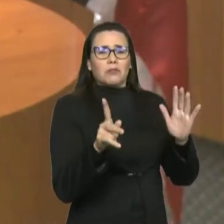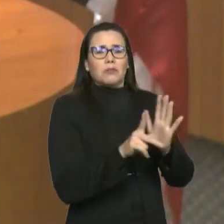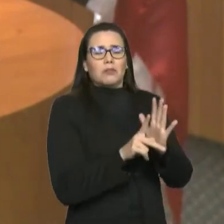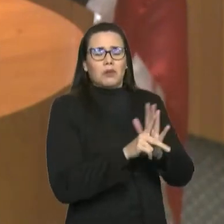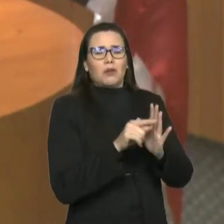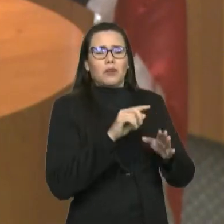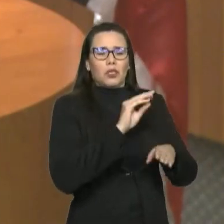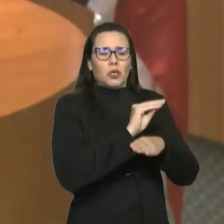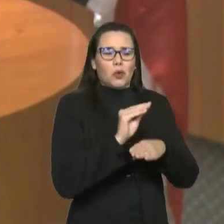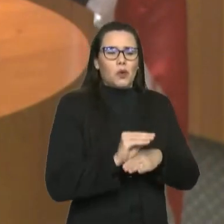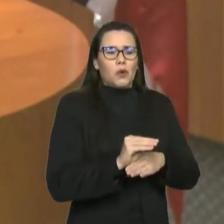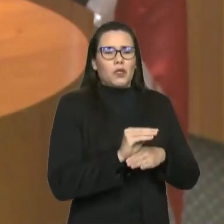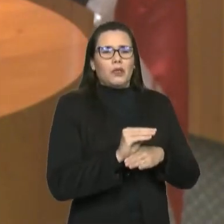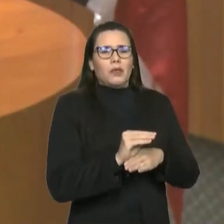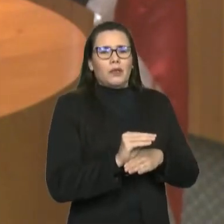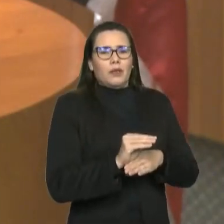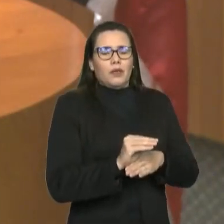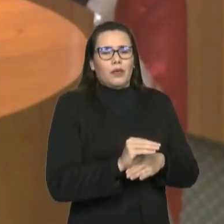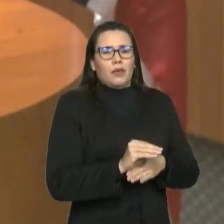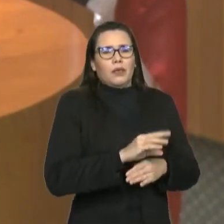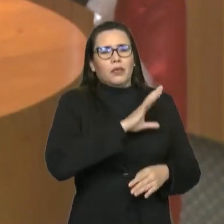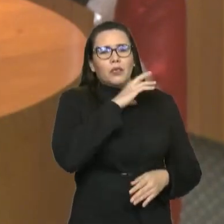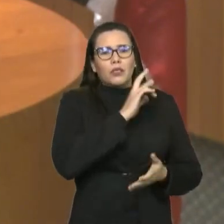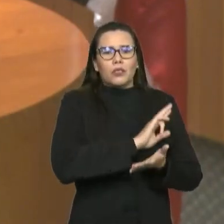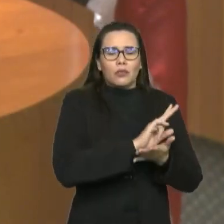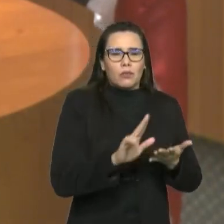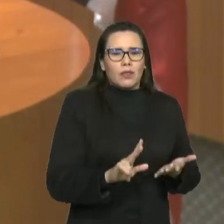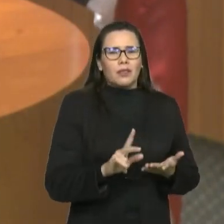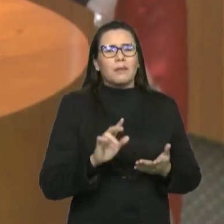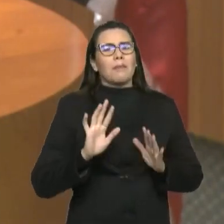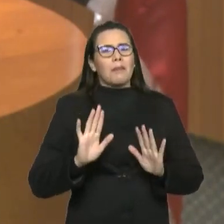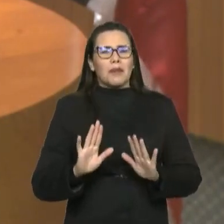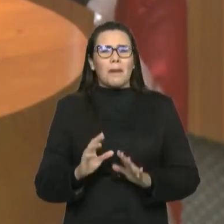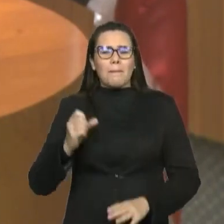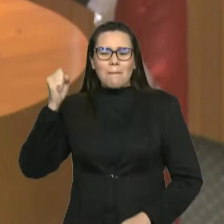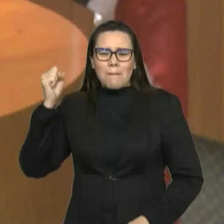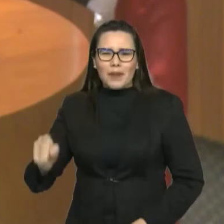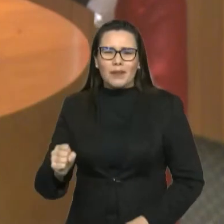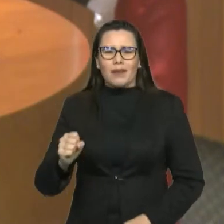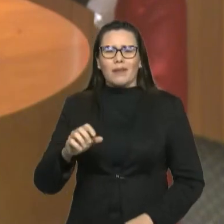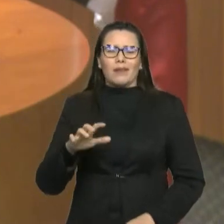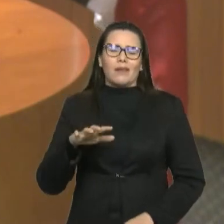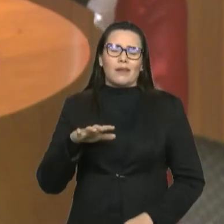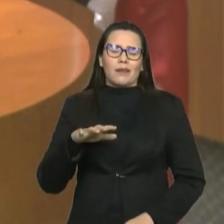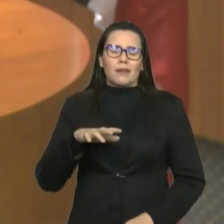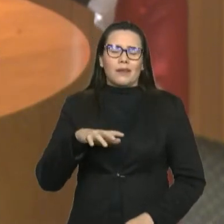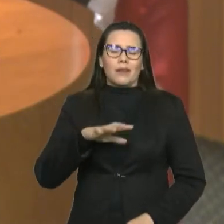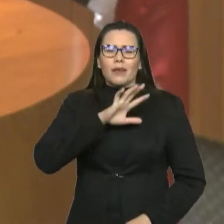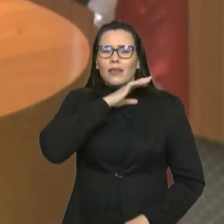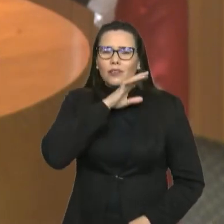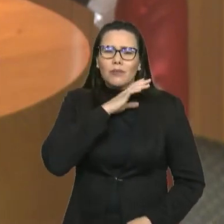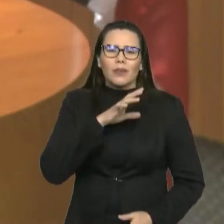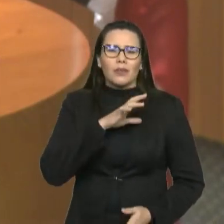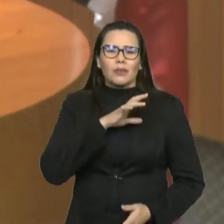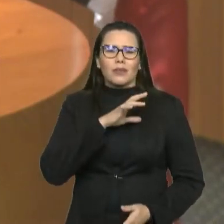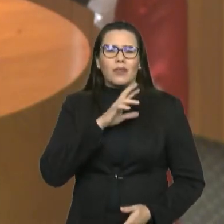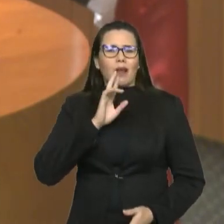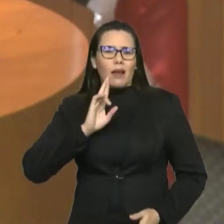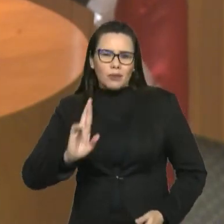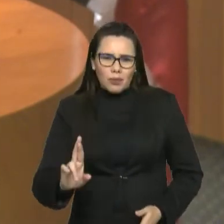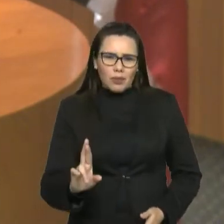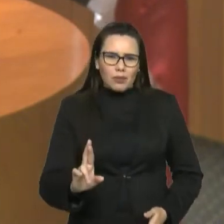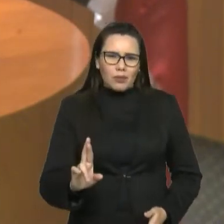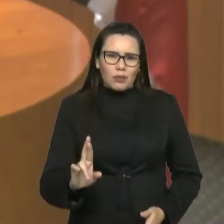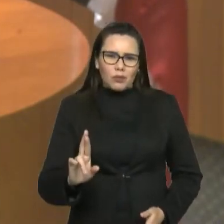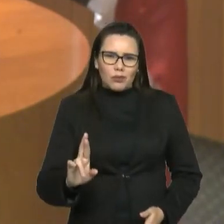Mas, eutanásia não é a solução. Leishmaniose tem tratamento. A Prefeitura